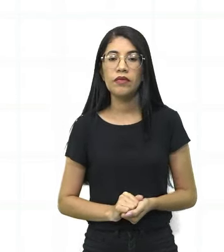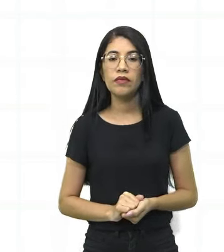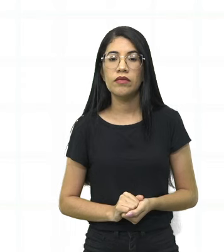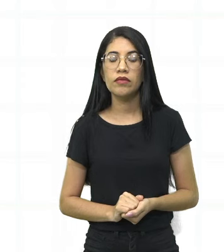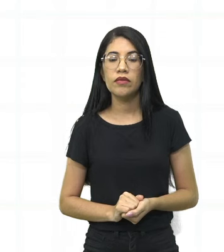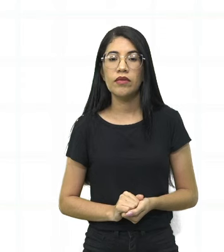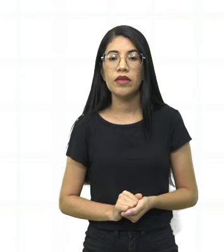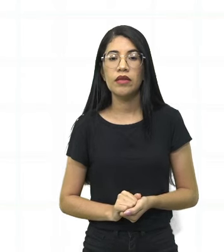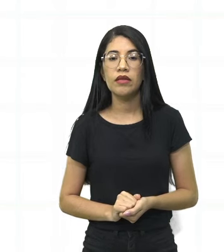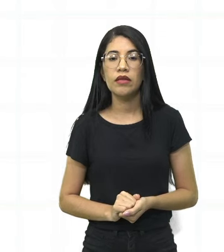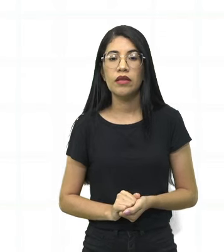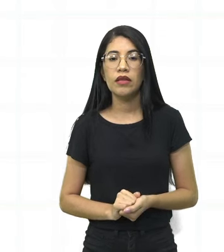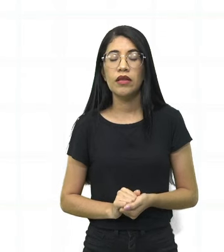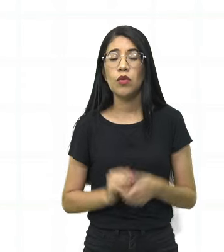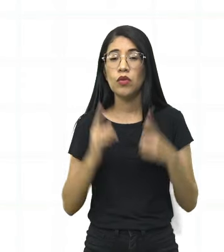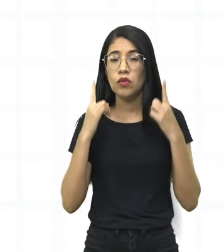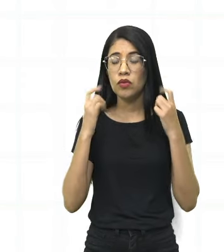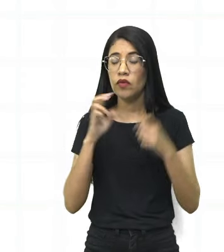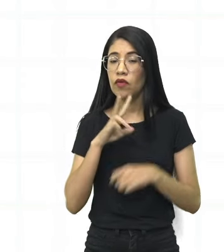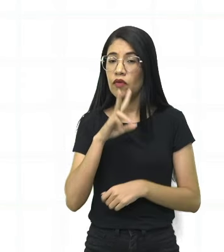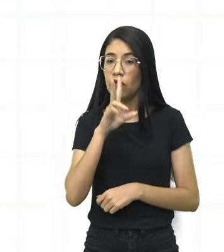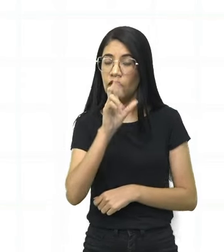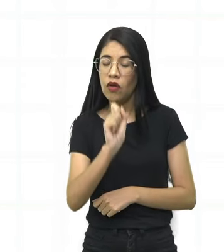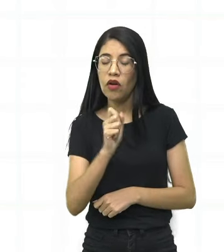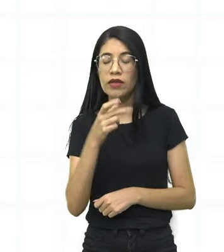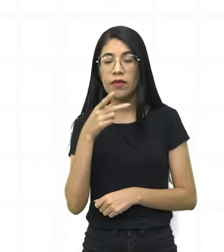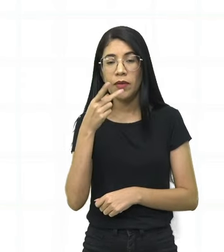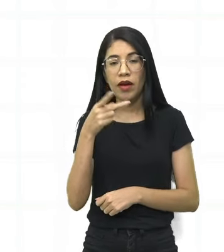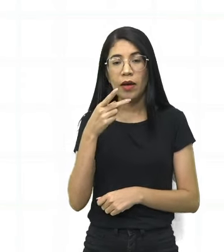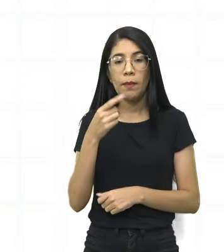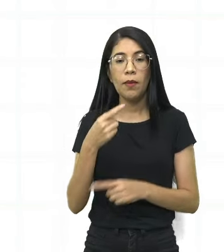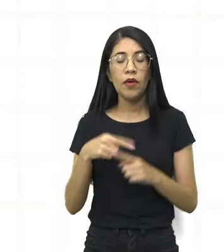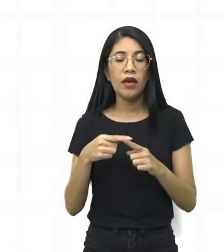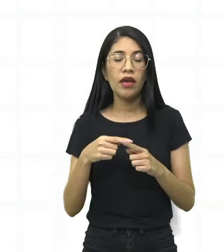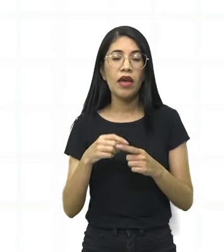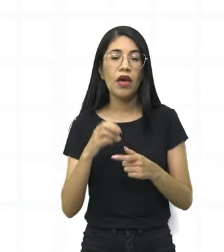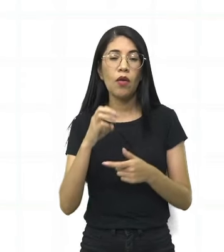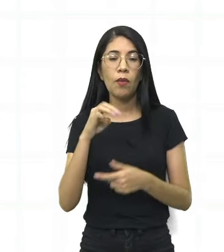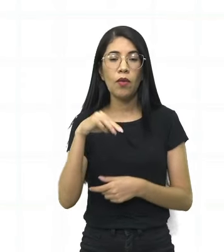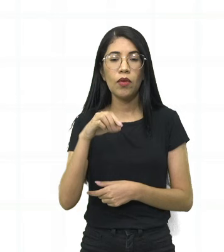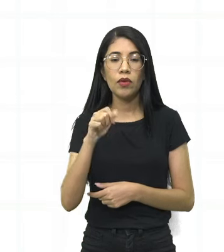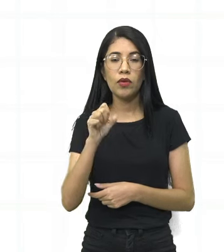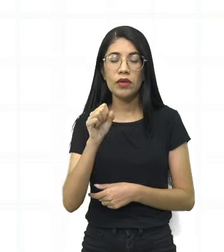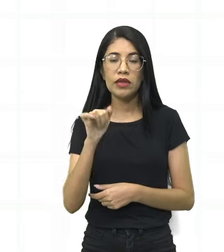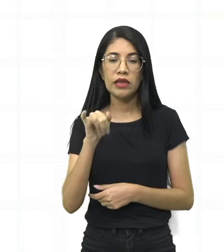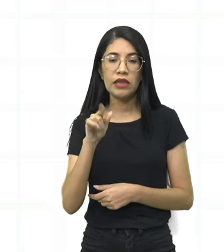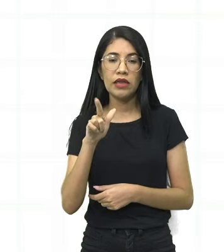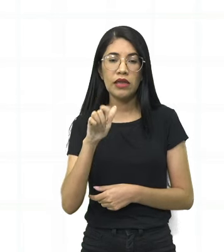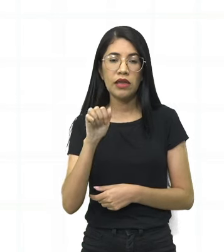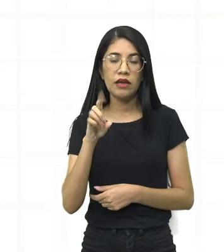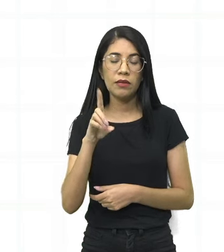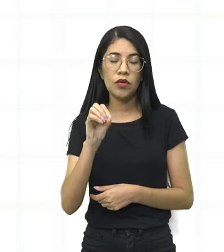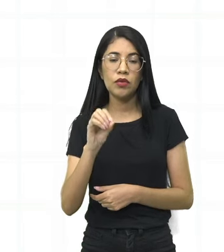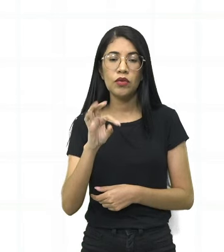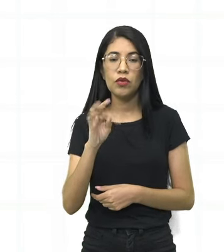mais som, né? Foi mais forte, uma vez que é o monossílabo tônico, né? Então, percebam que aqui casou tanto a